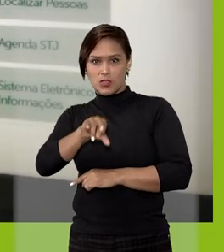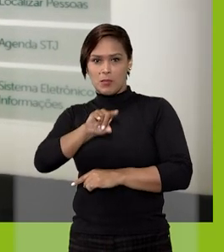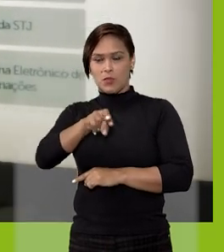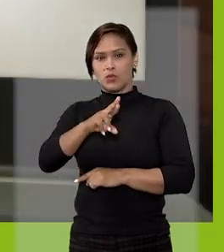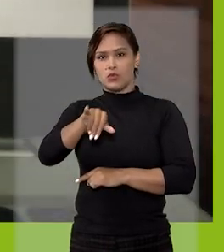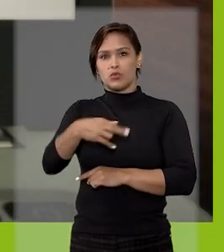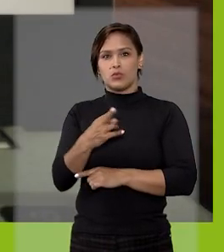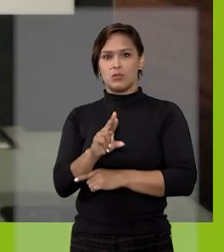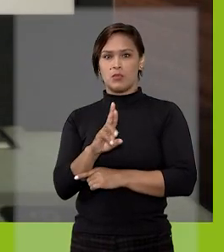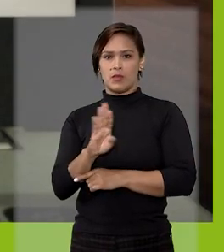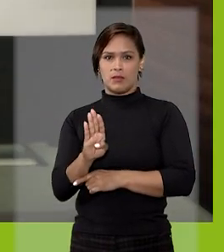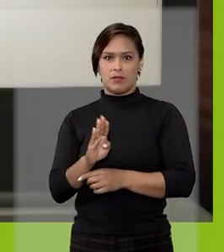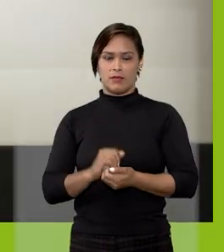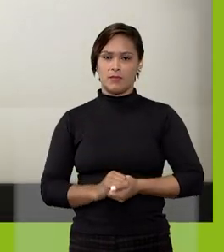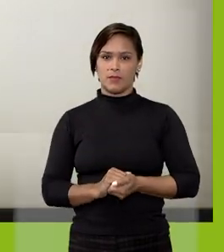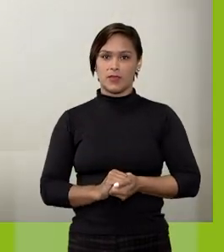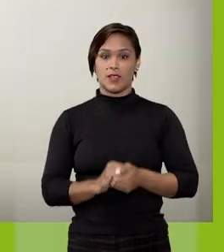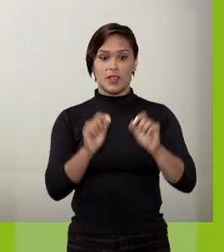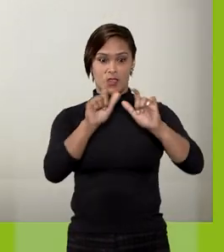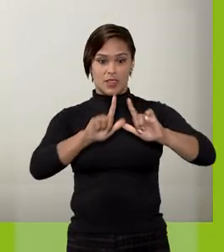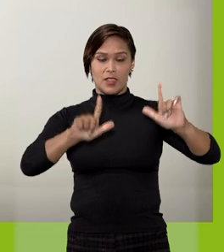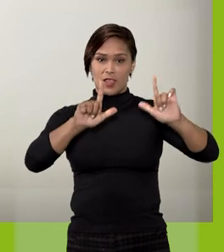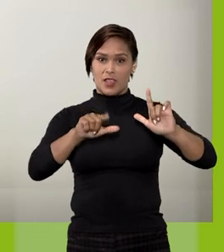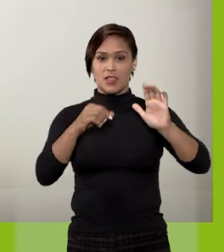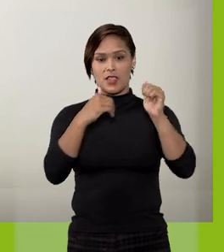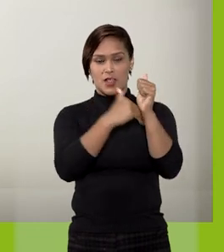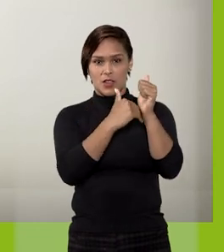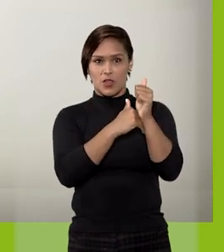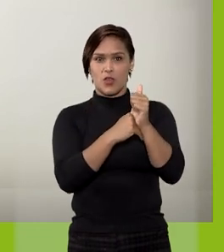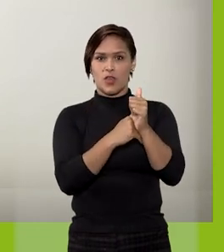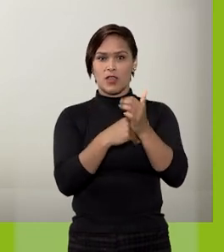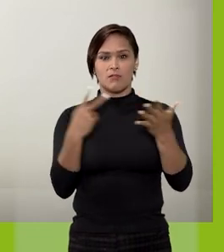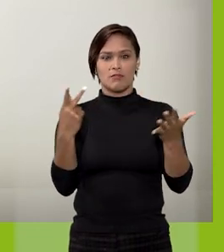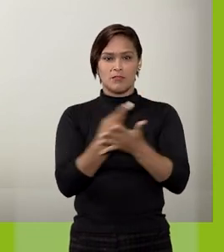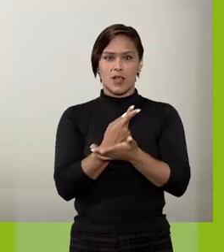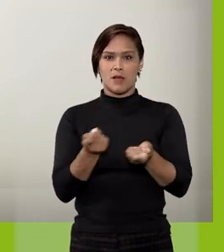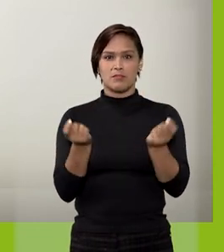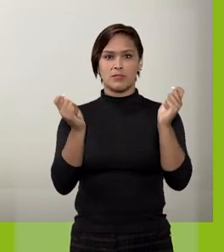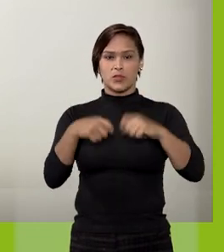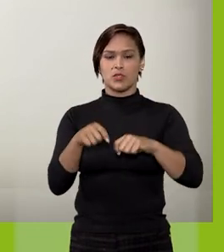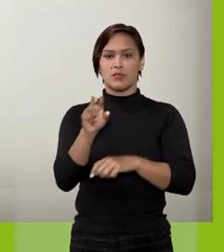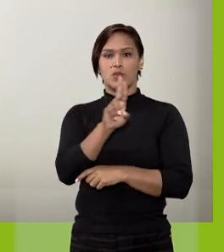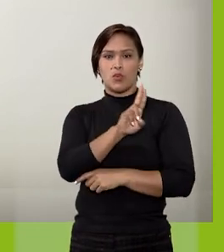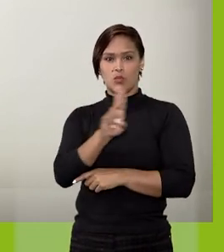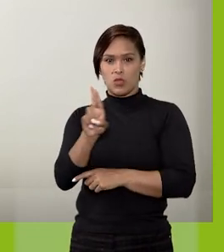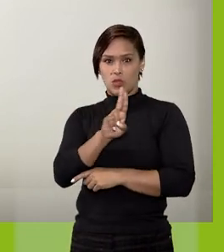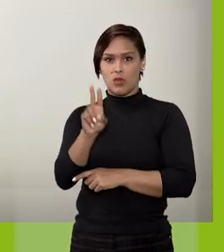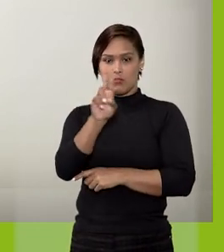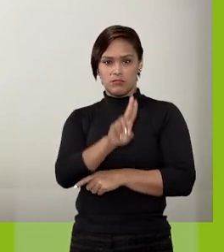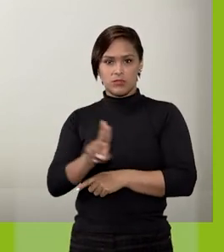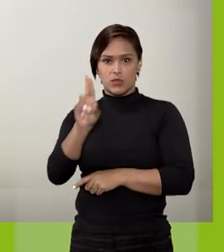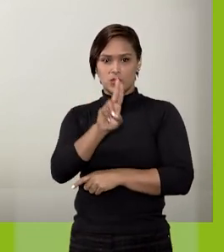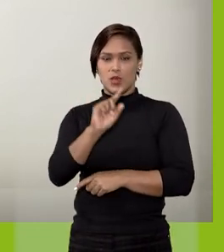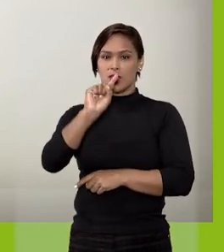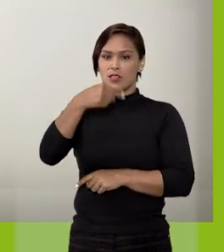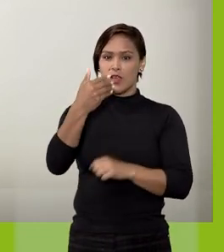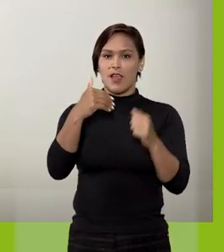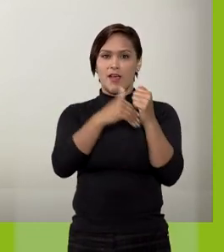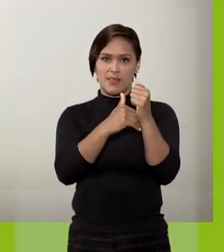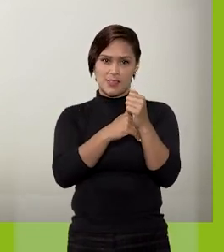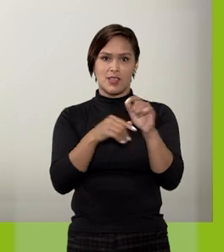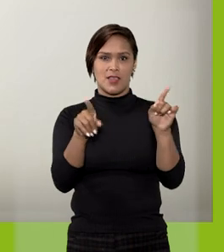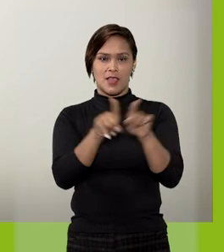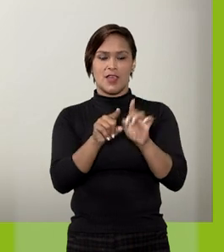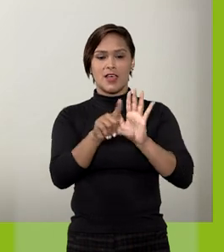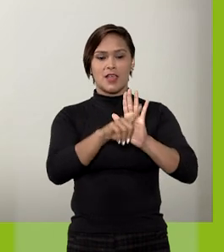.br. Na tela de login, para acionar a funcionalidade, basta preencher o nome do usuário, inserir a senha,